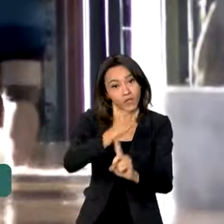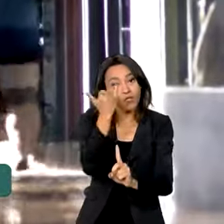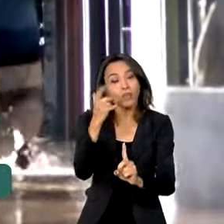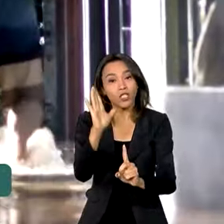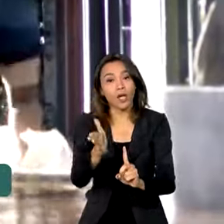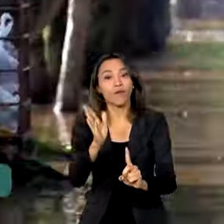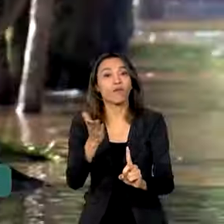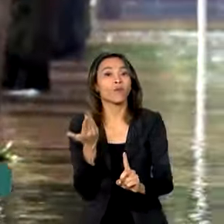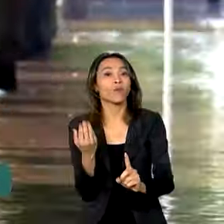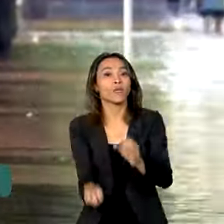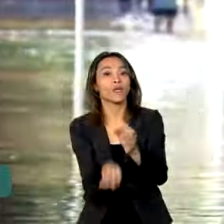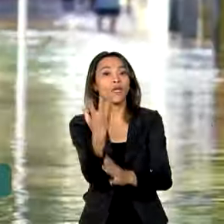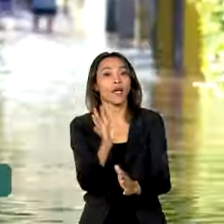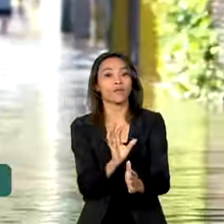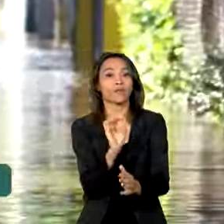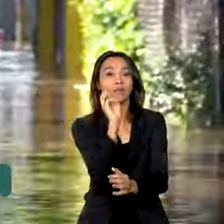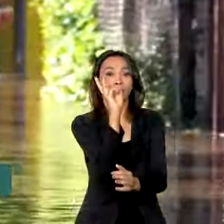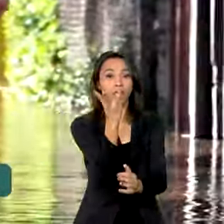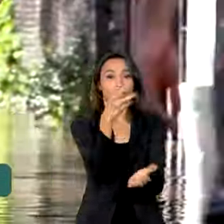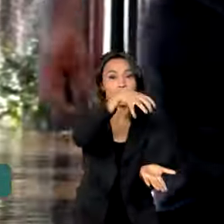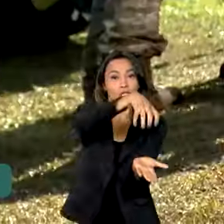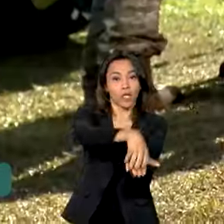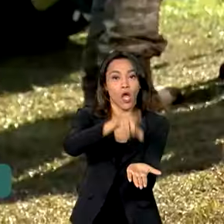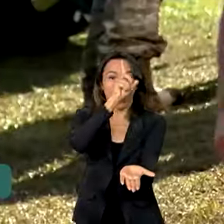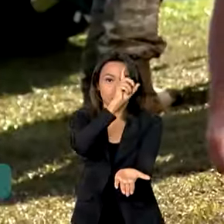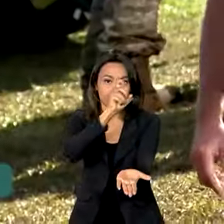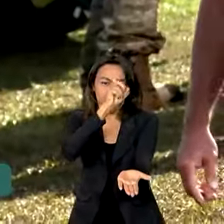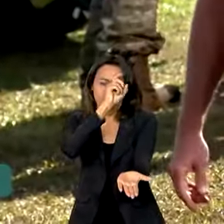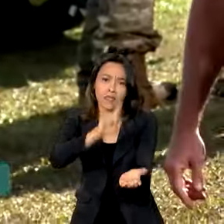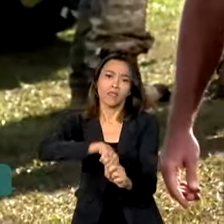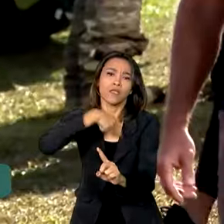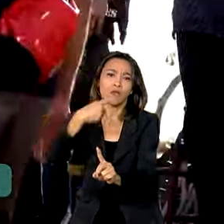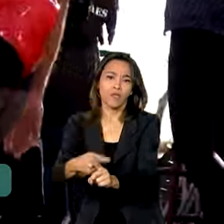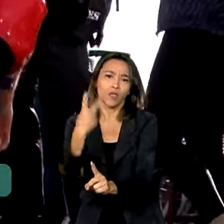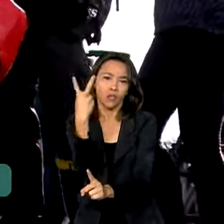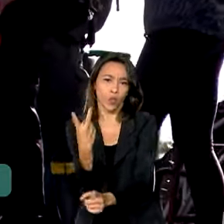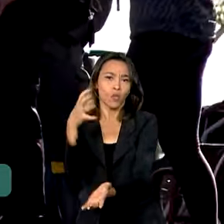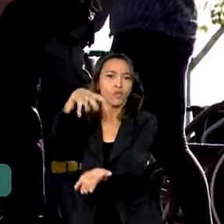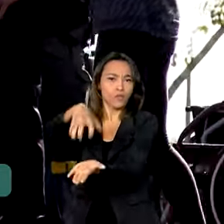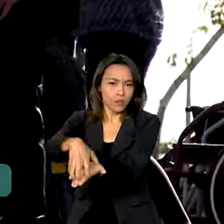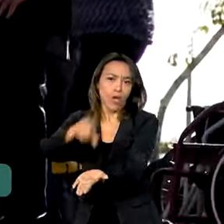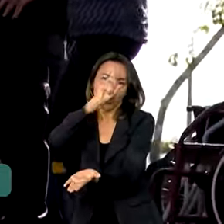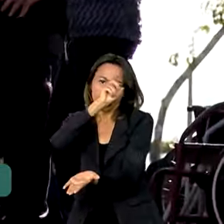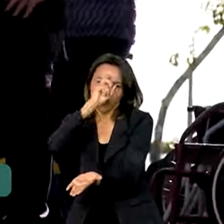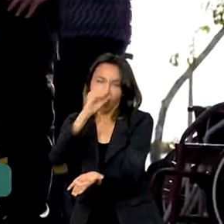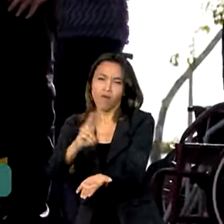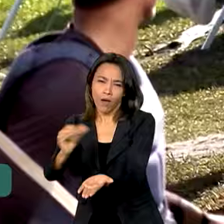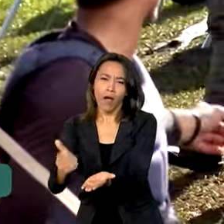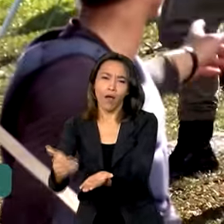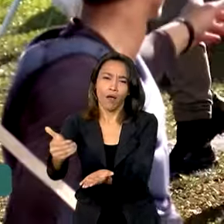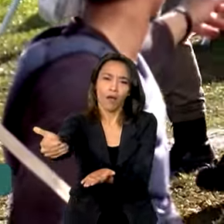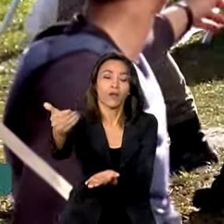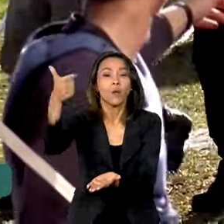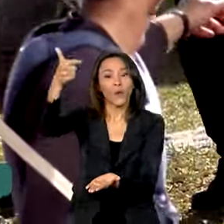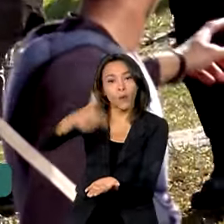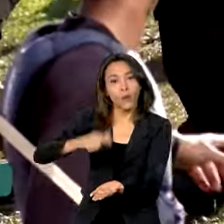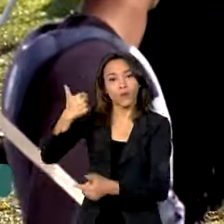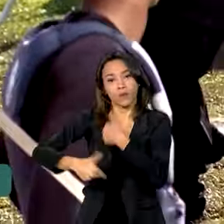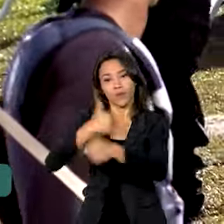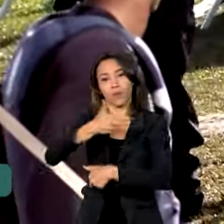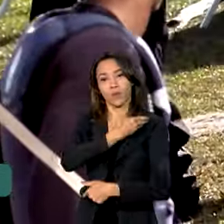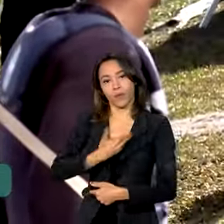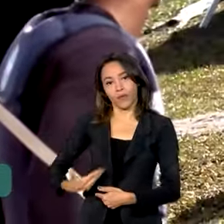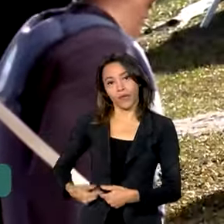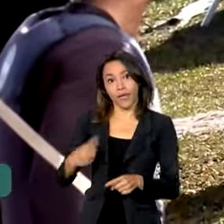campanha que já estão em operação e mais dois serão instalados nos próximos dias. Outra ação do governo é que a Receita